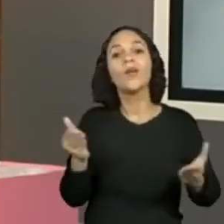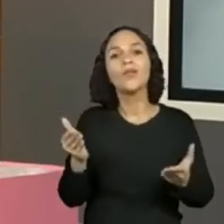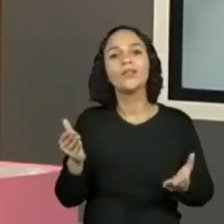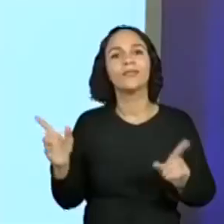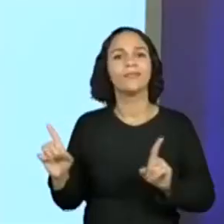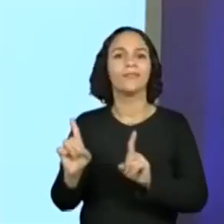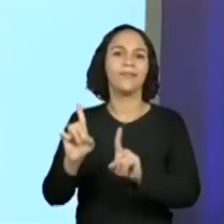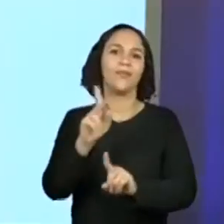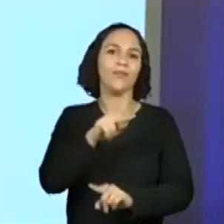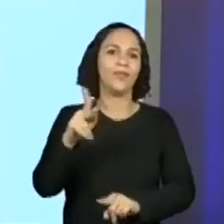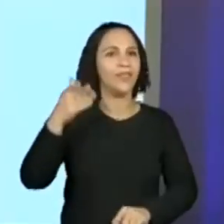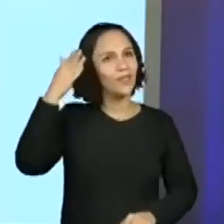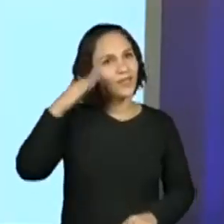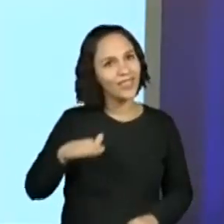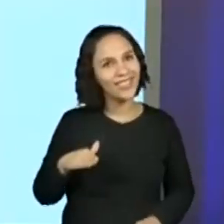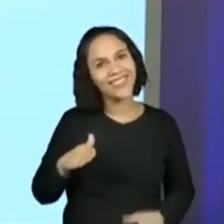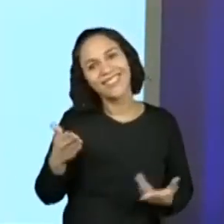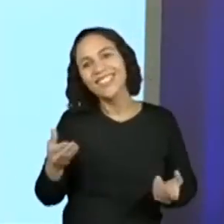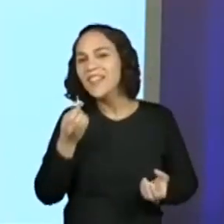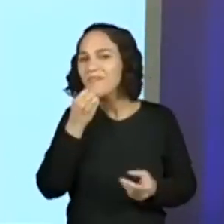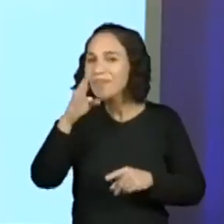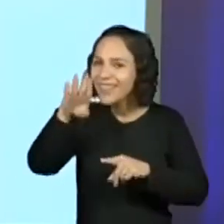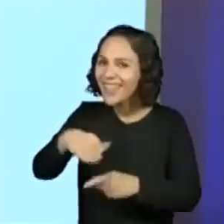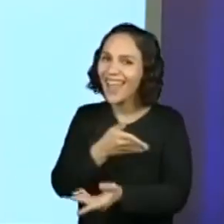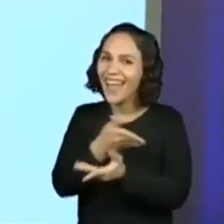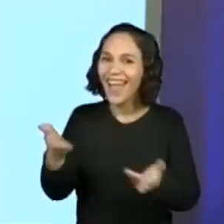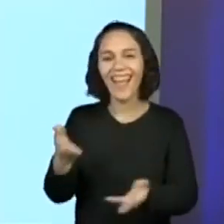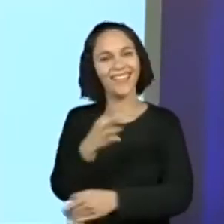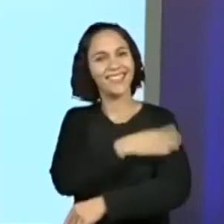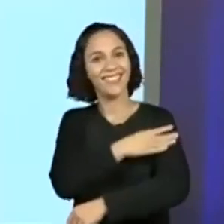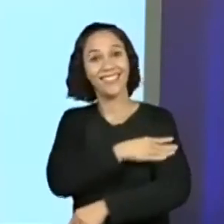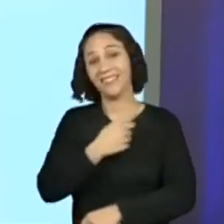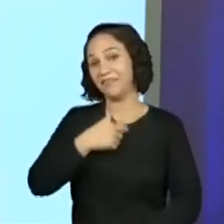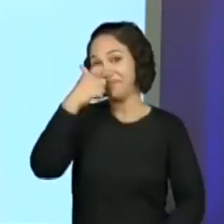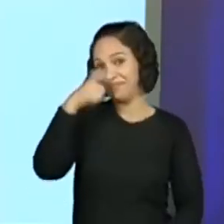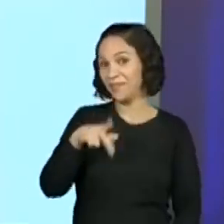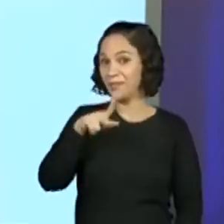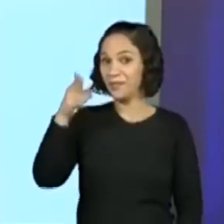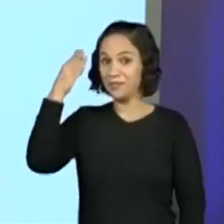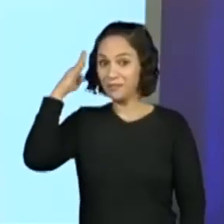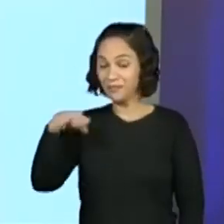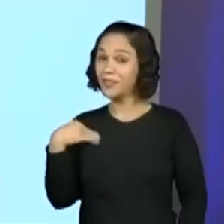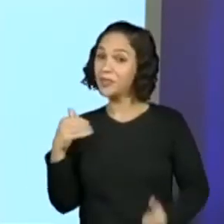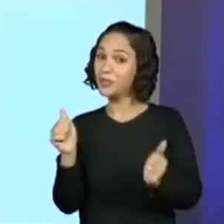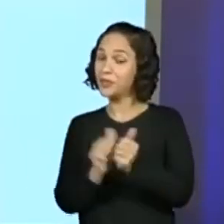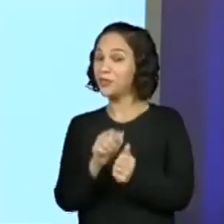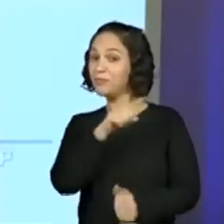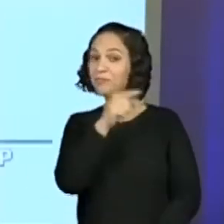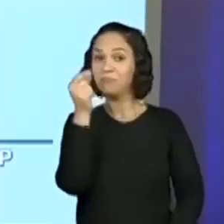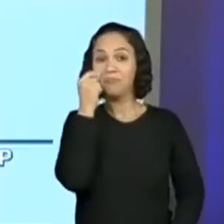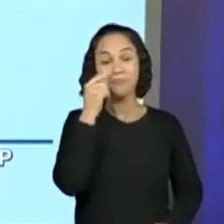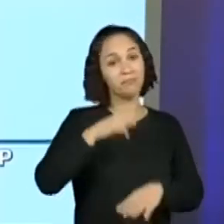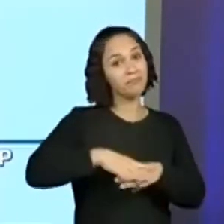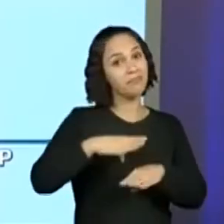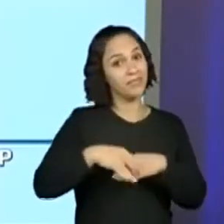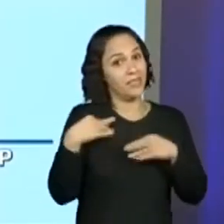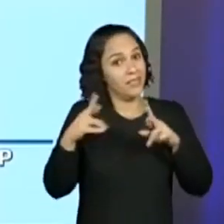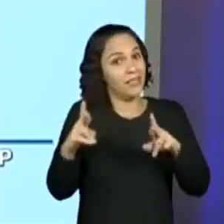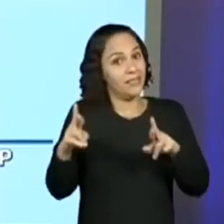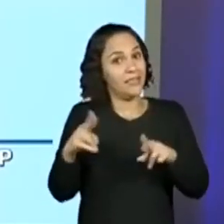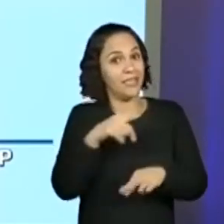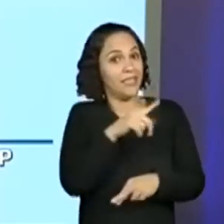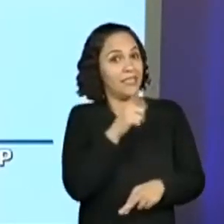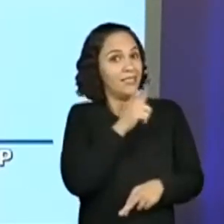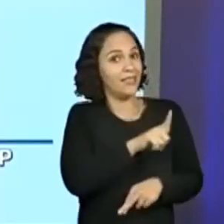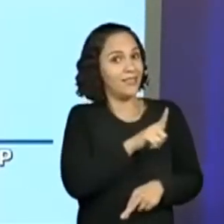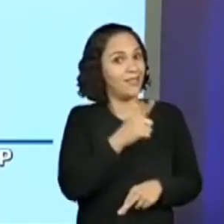Professora Fran. Boa tarde, quarto ano! sou a professora Franciele e vim acompanhar a professora Aline nesse jogo de matemática na esperança que hoje ela